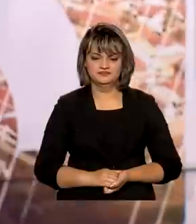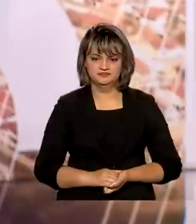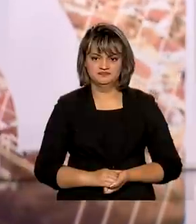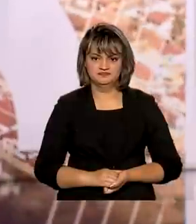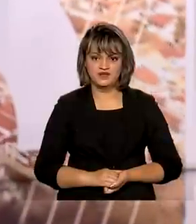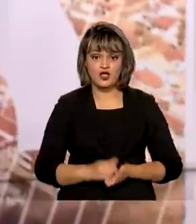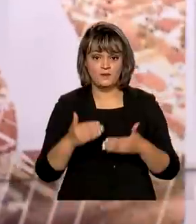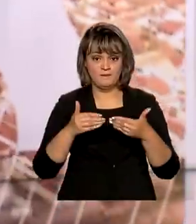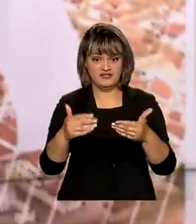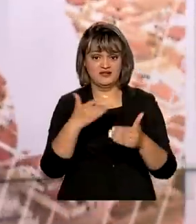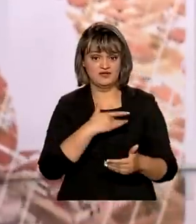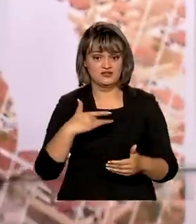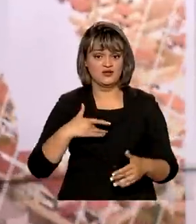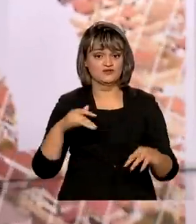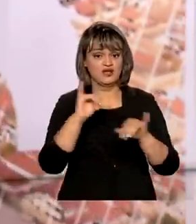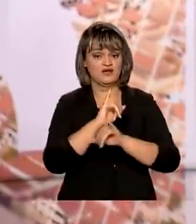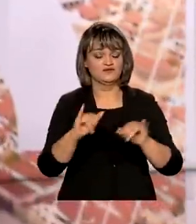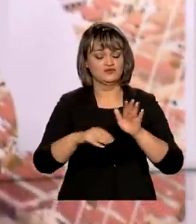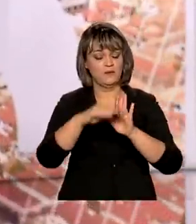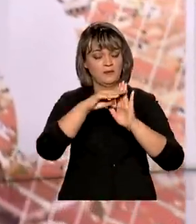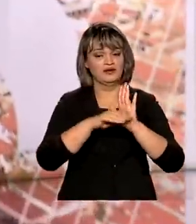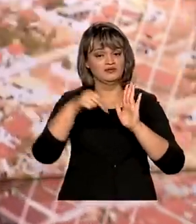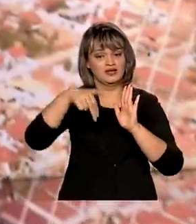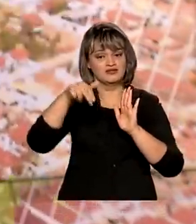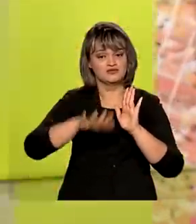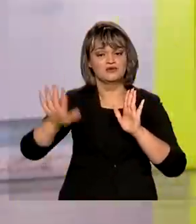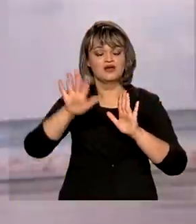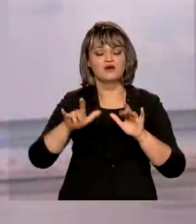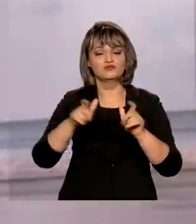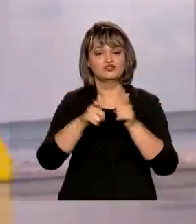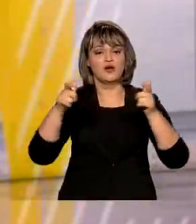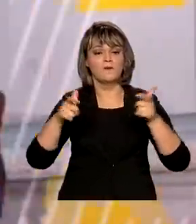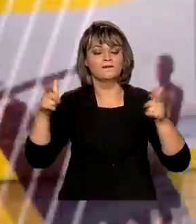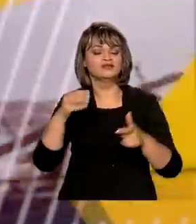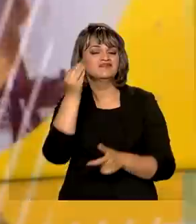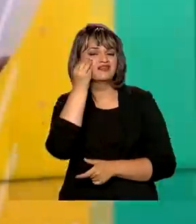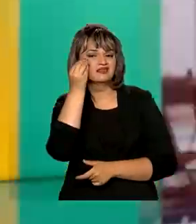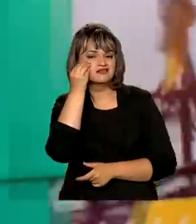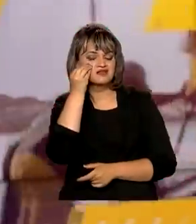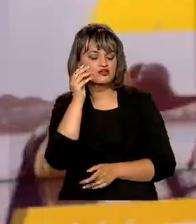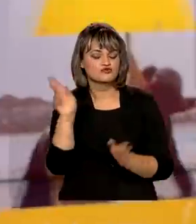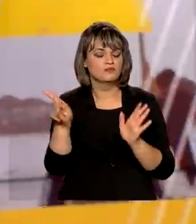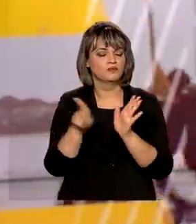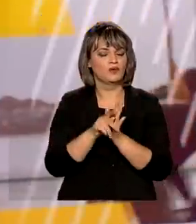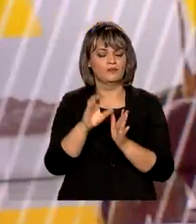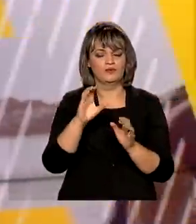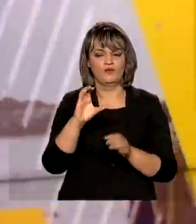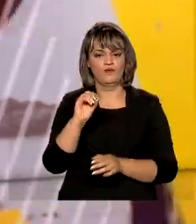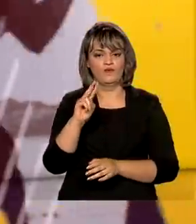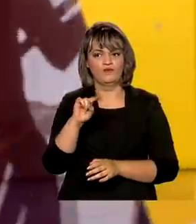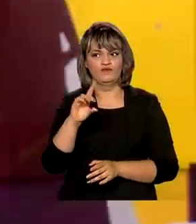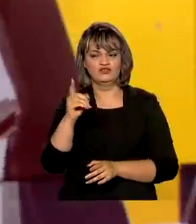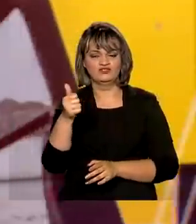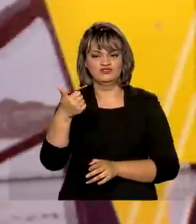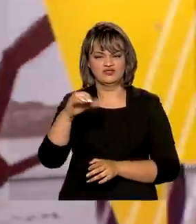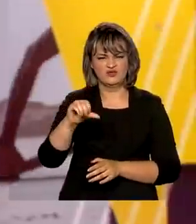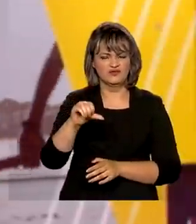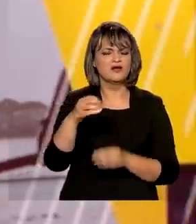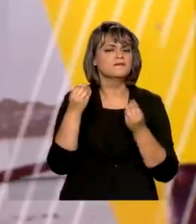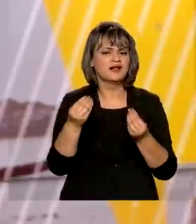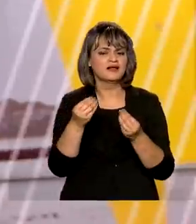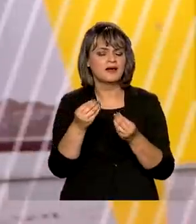O Ministério da Saúde lançou o Plano Nacional de Expansão da Testagem para a Covid-19. A meta é fazer um